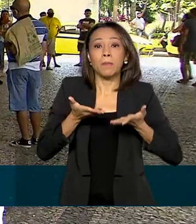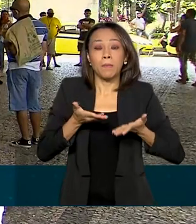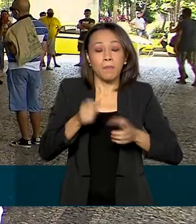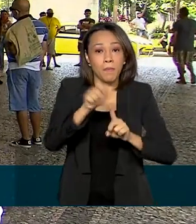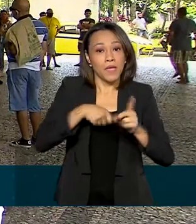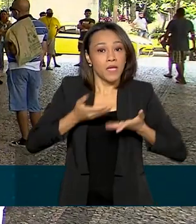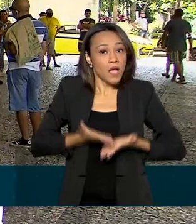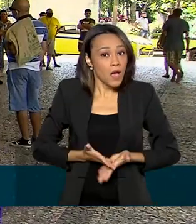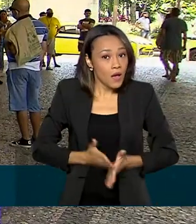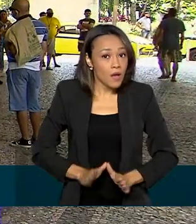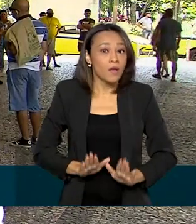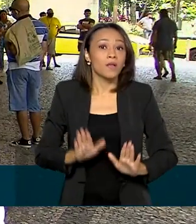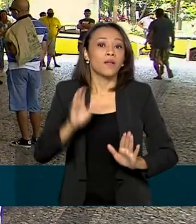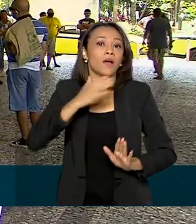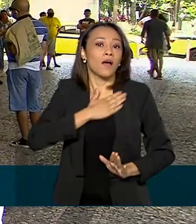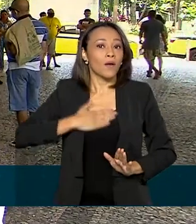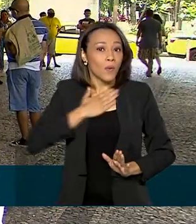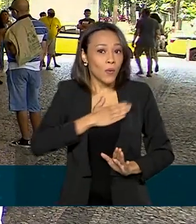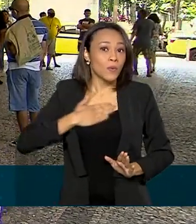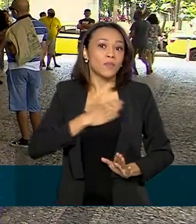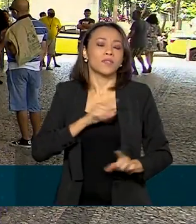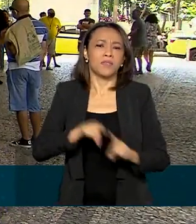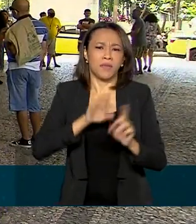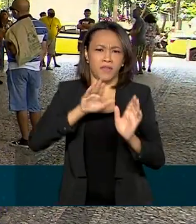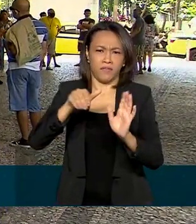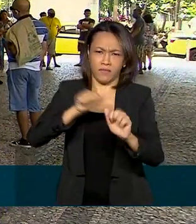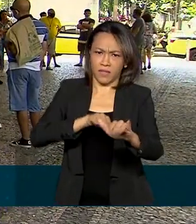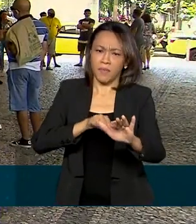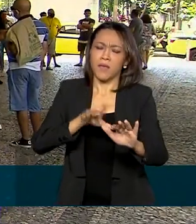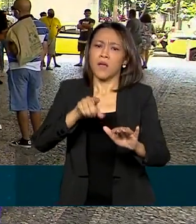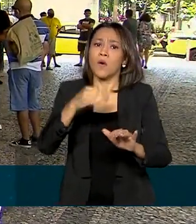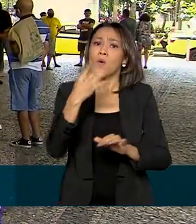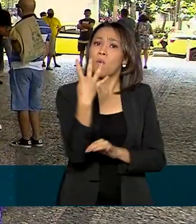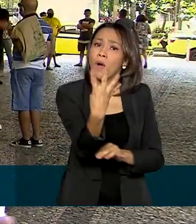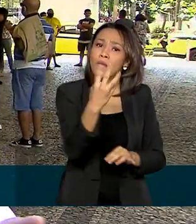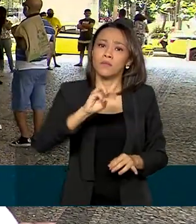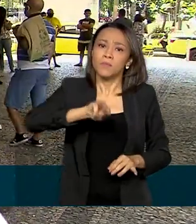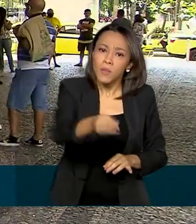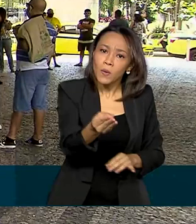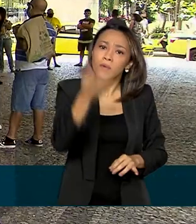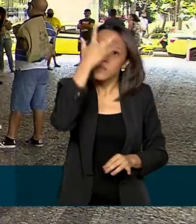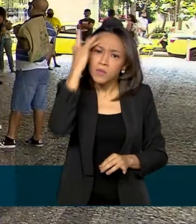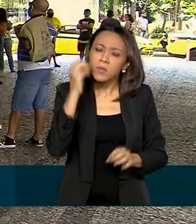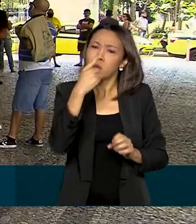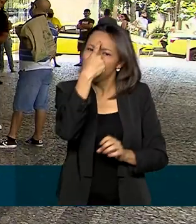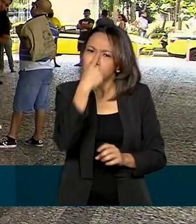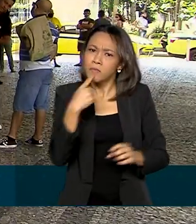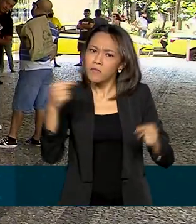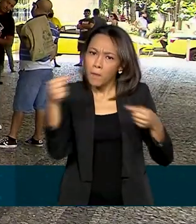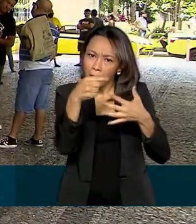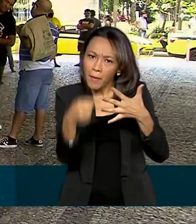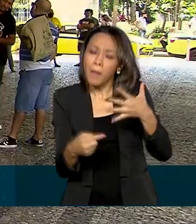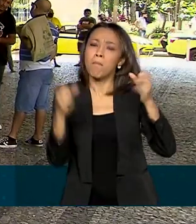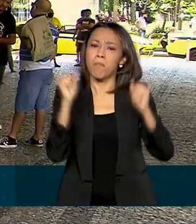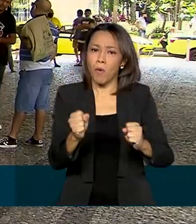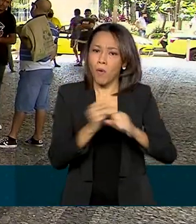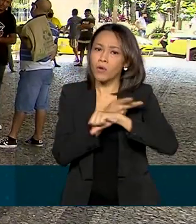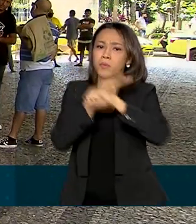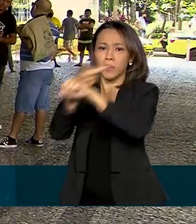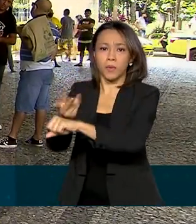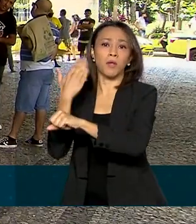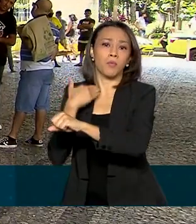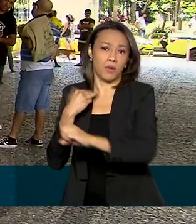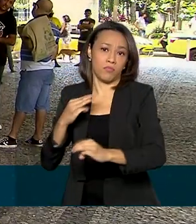último dia 23 de setembro. 4 milhões de beneficiários com esse perfil já podem sacar o dinheiro ou movimentar os recursos da